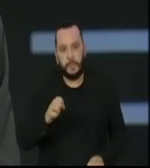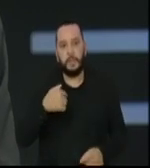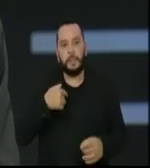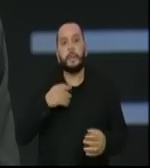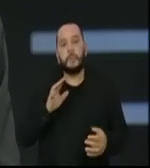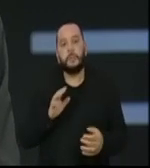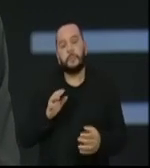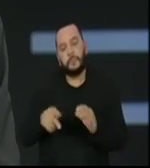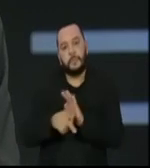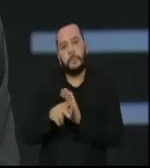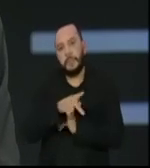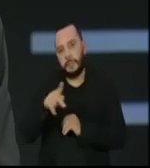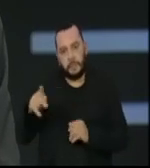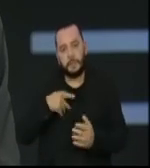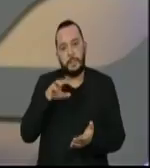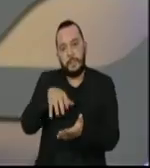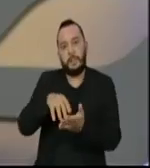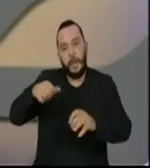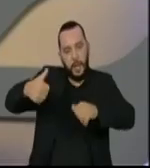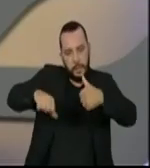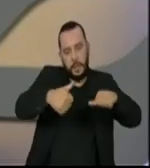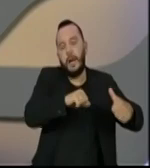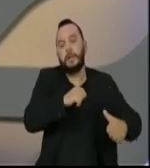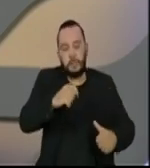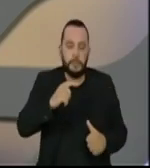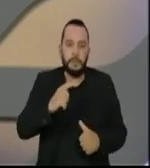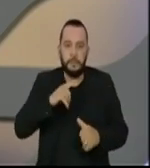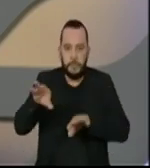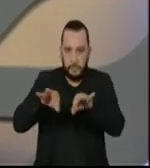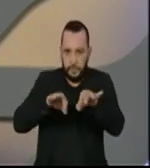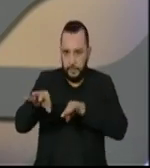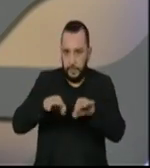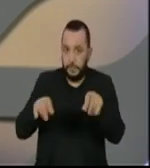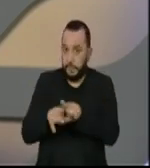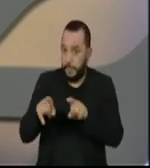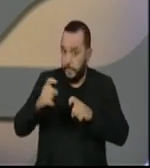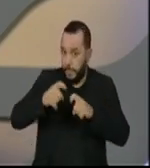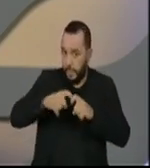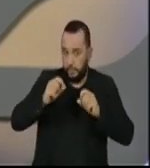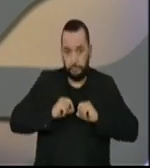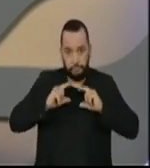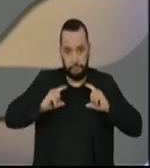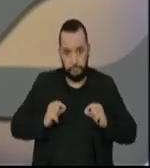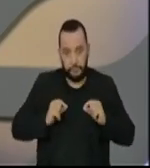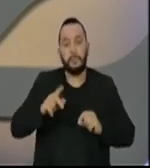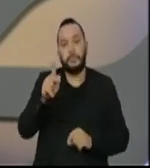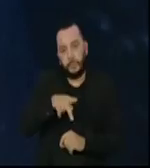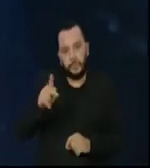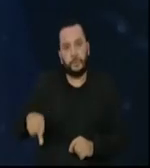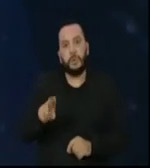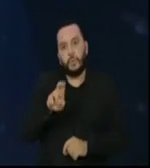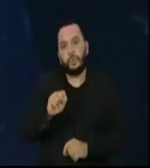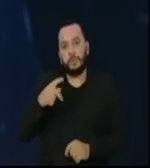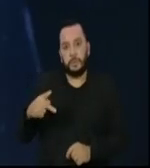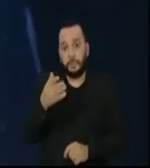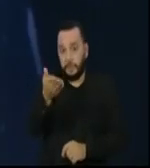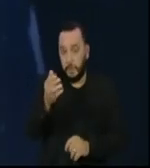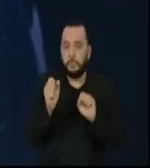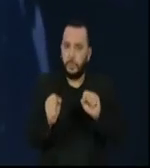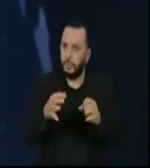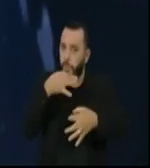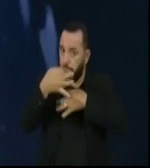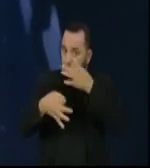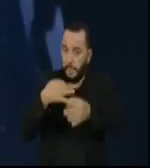Brasileiro de Análise e Planejamento. É o médico Paulo Saldiva, professor titular da Faculdade de Medicina da USP. E você pode fazer